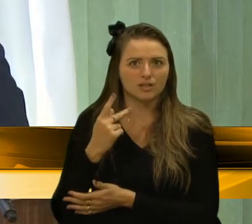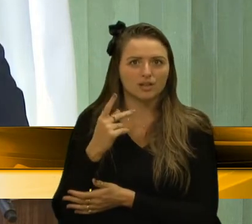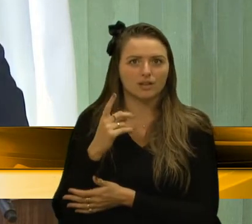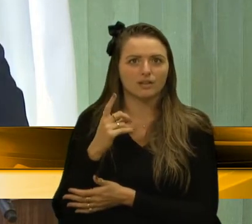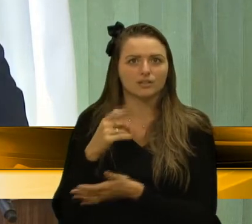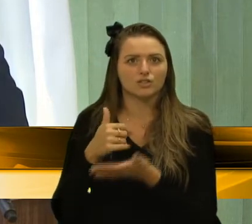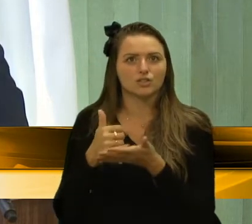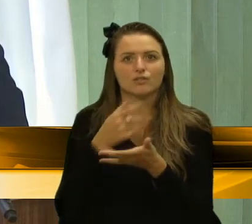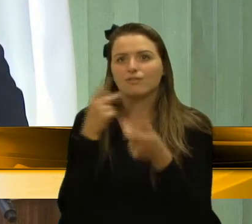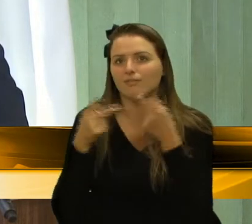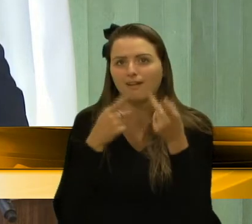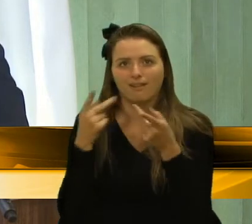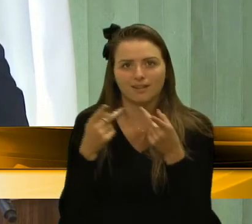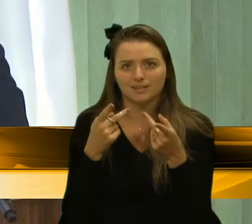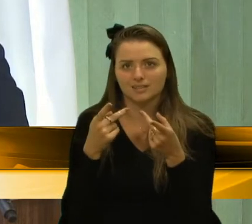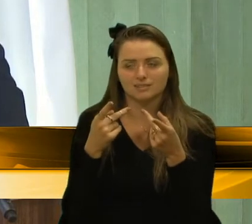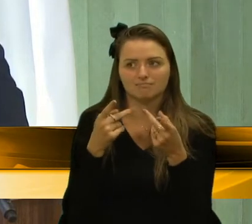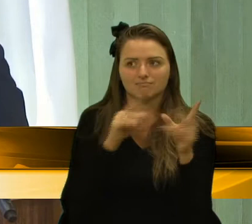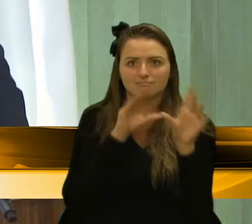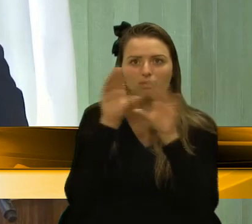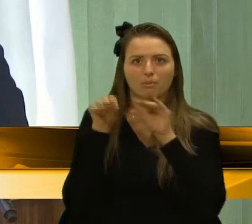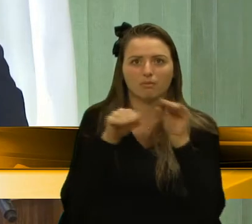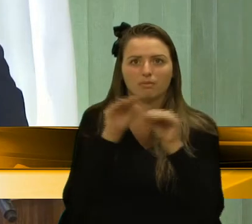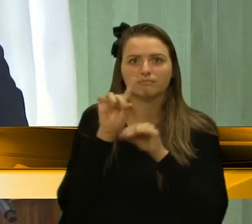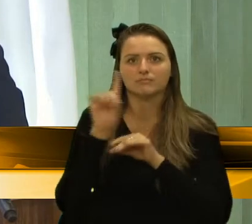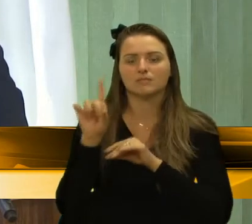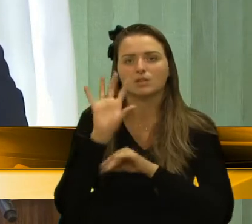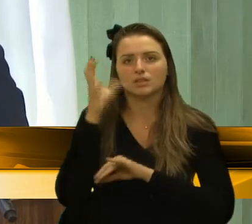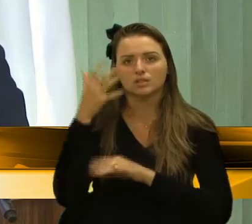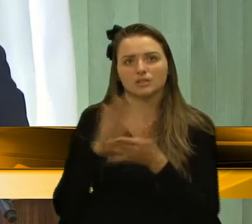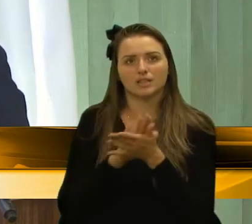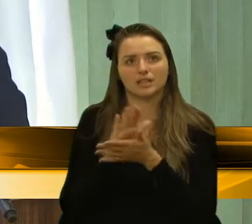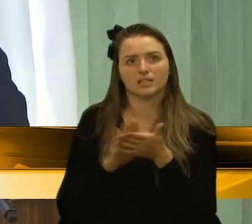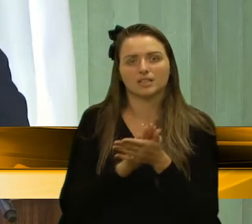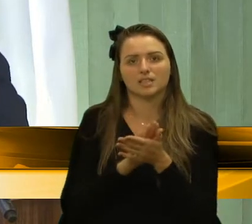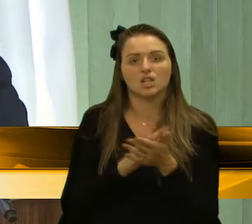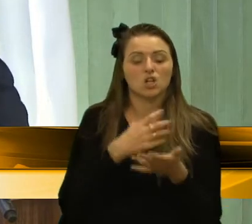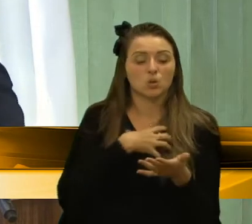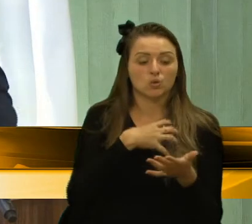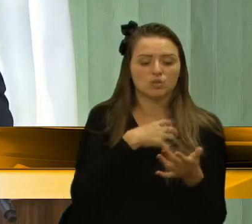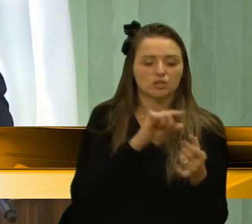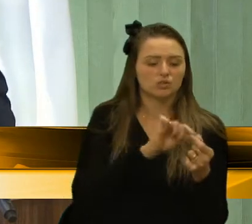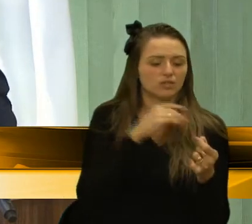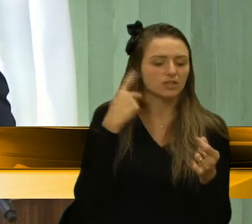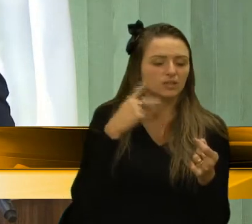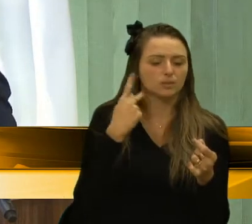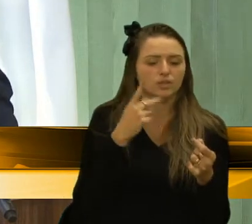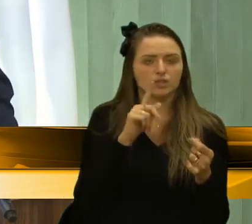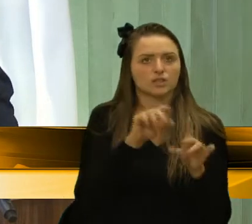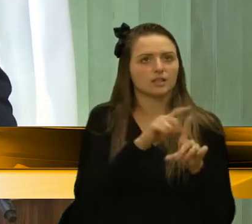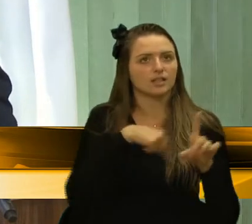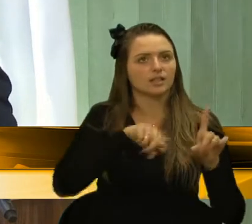mas tenho a convicção que com essa forma de se fazer política a nossa sociedade não avançará.